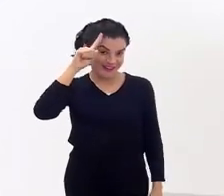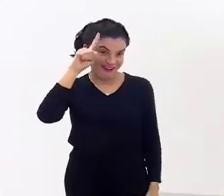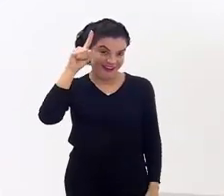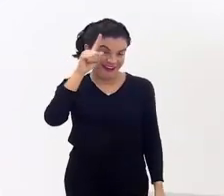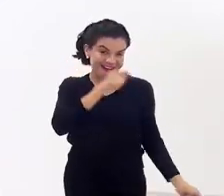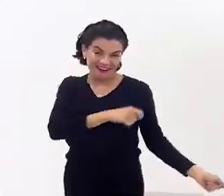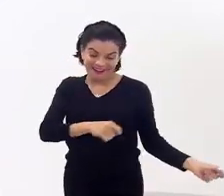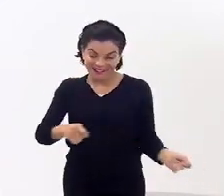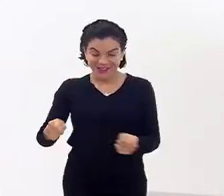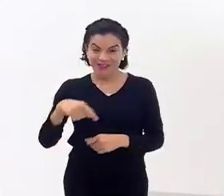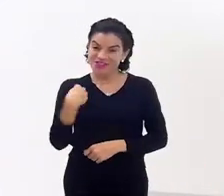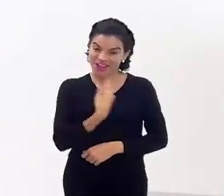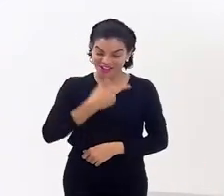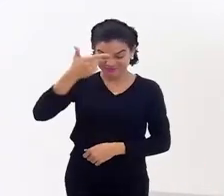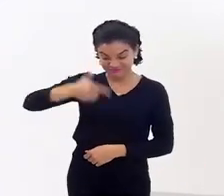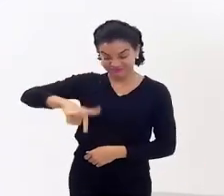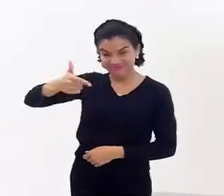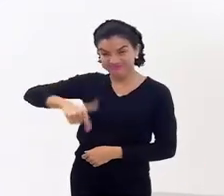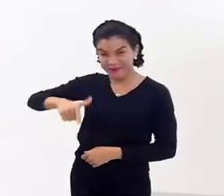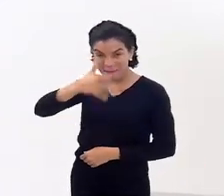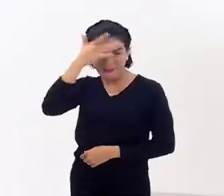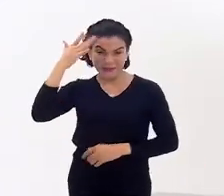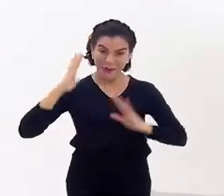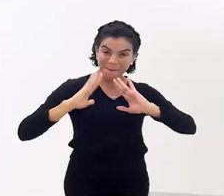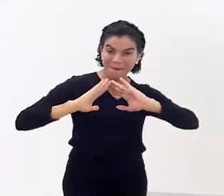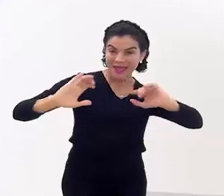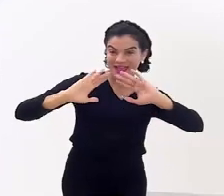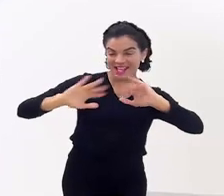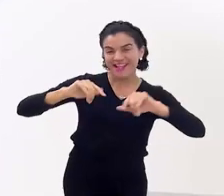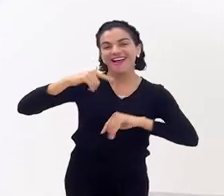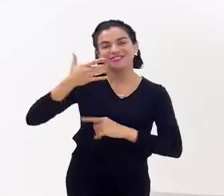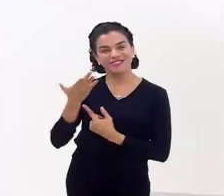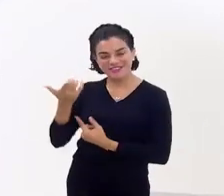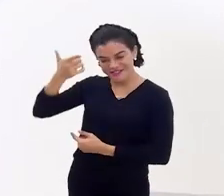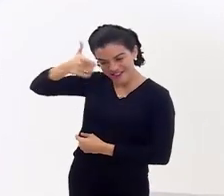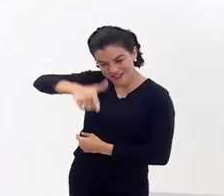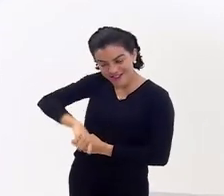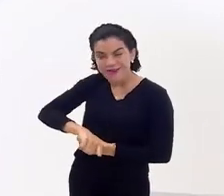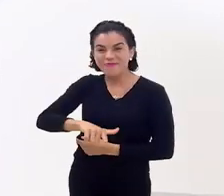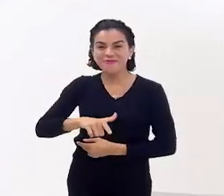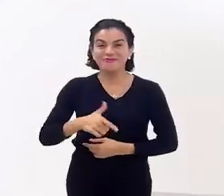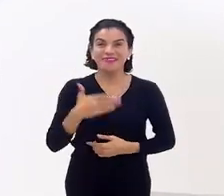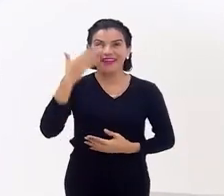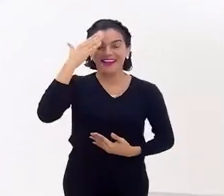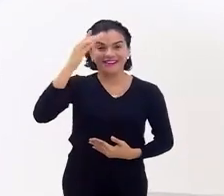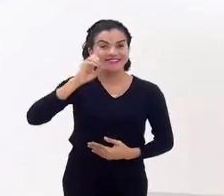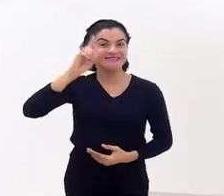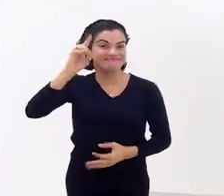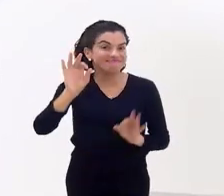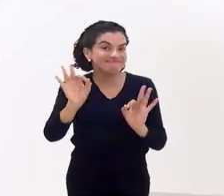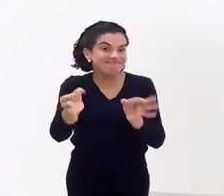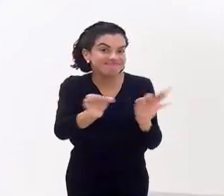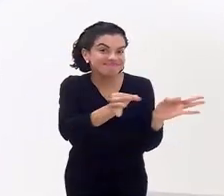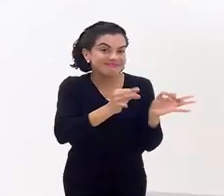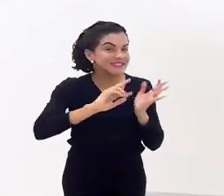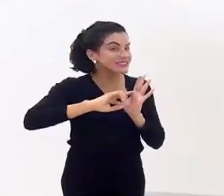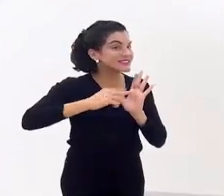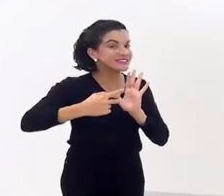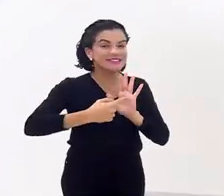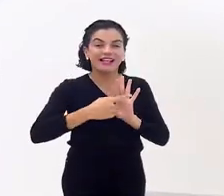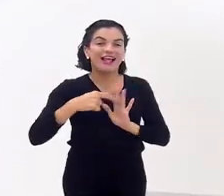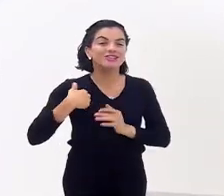o que a gente repete. O público pede, a gente volta, graças a Deus. Sinal que a gente está levando